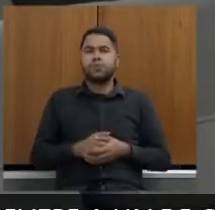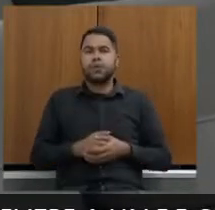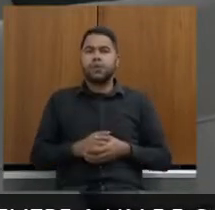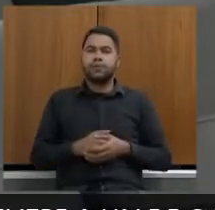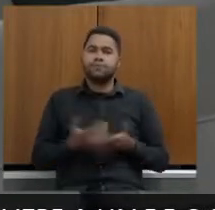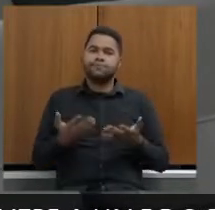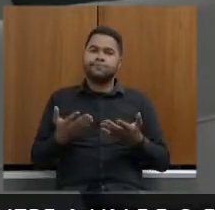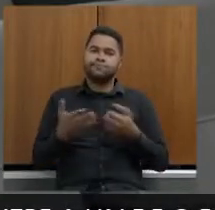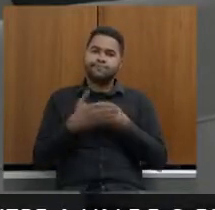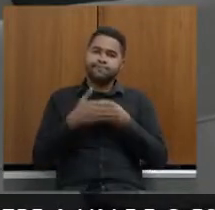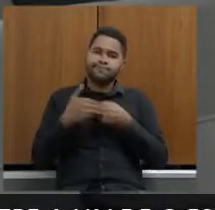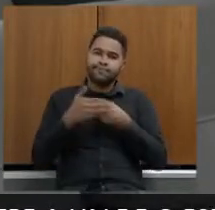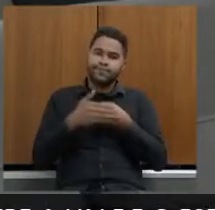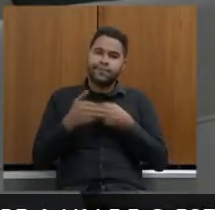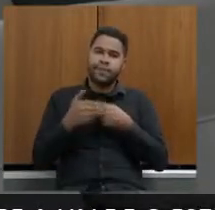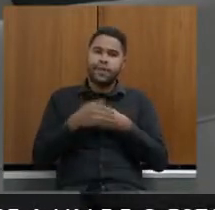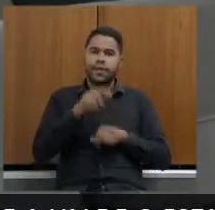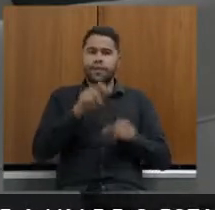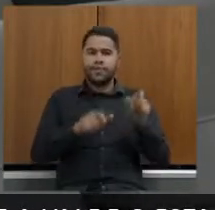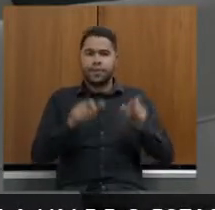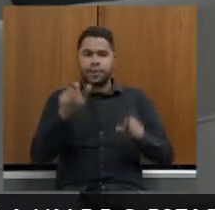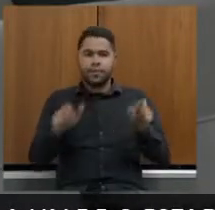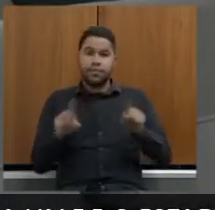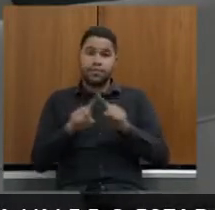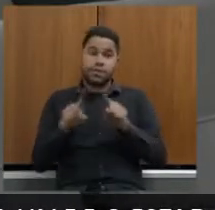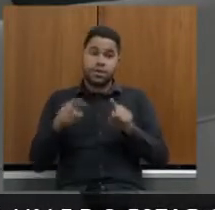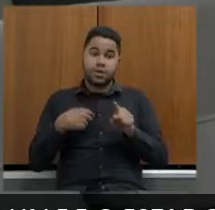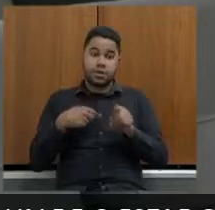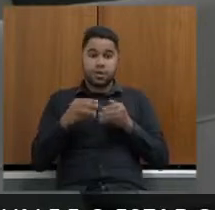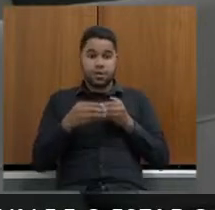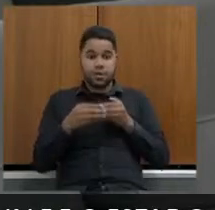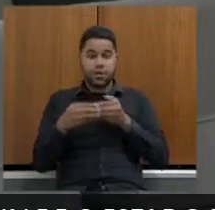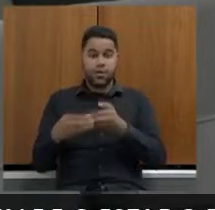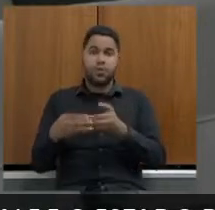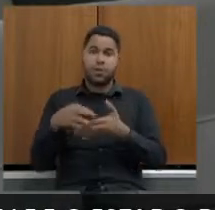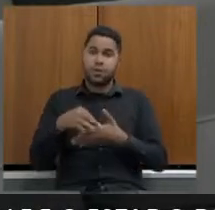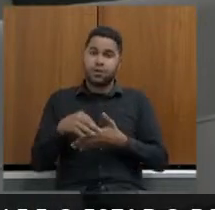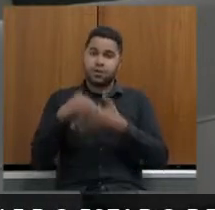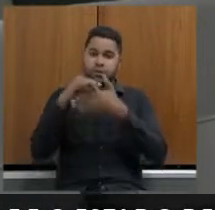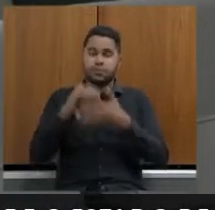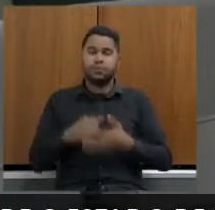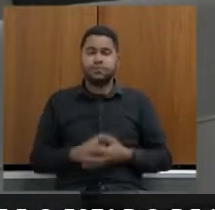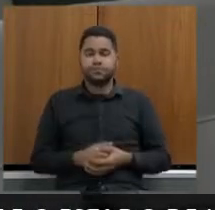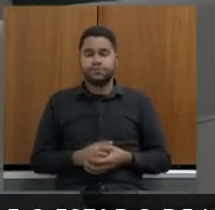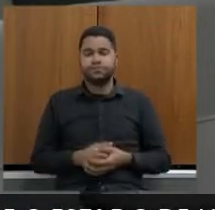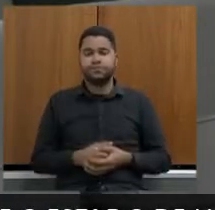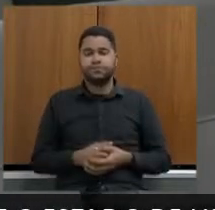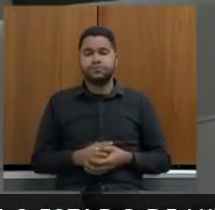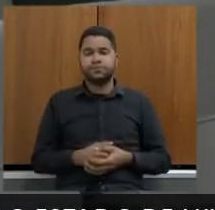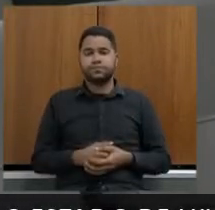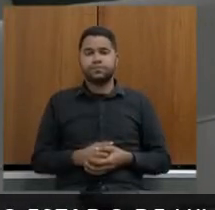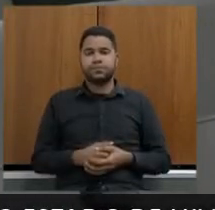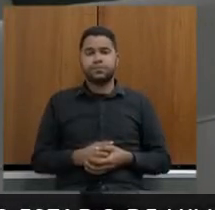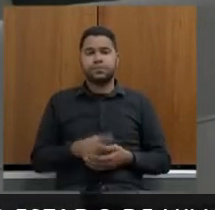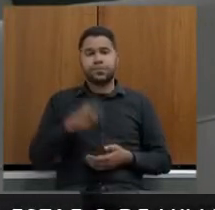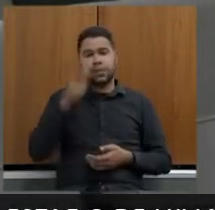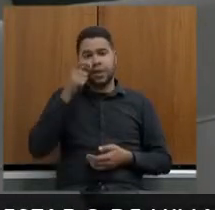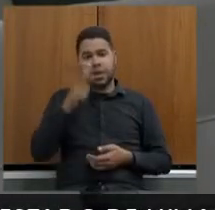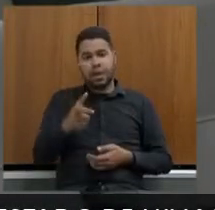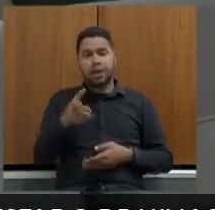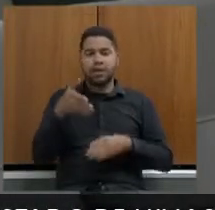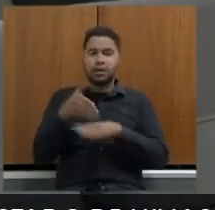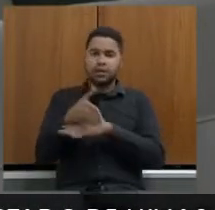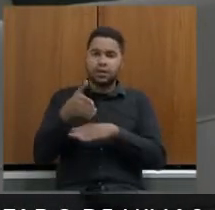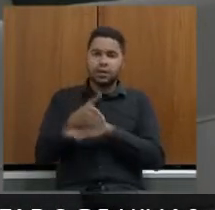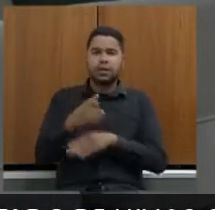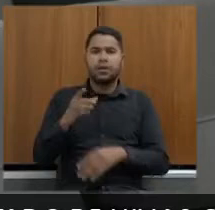gentileza de falar em nome do pessoal mas é ele que nos lidera lá e que tem essa intervenção com o